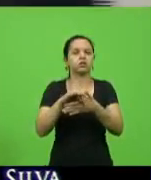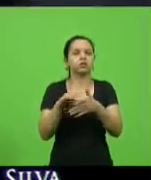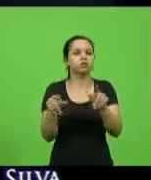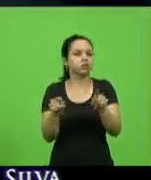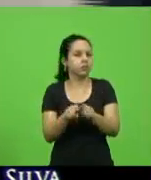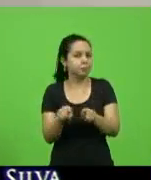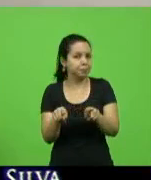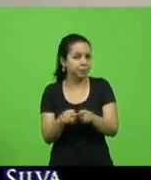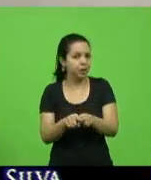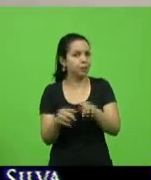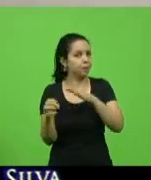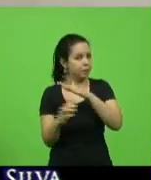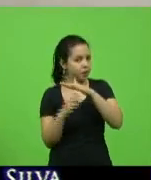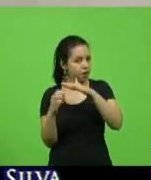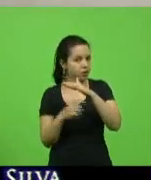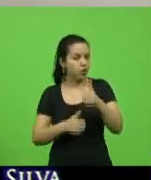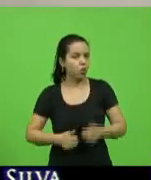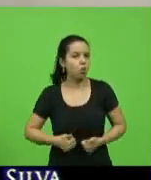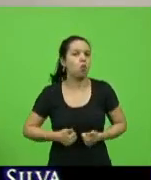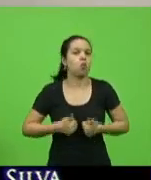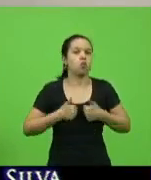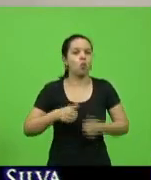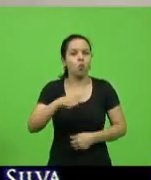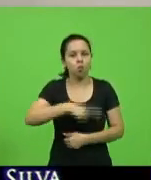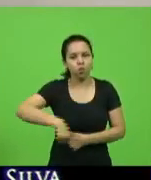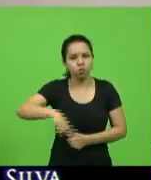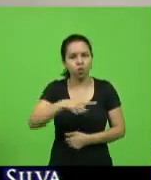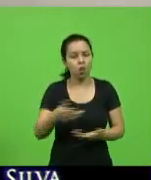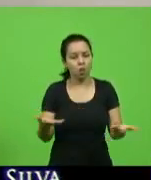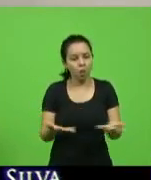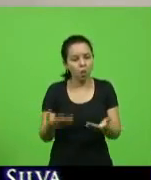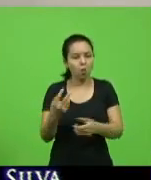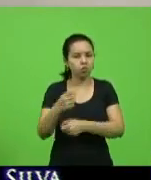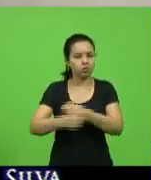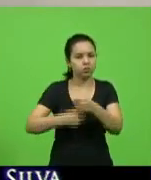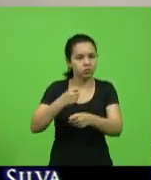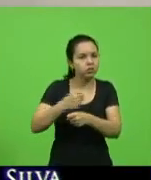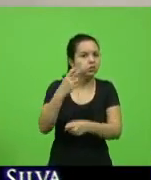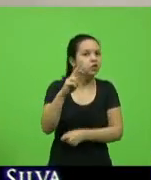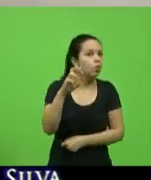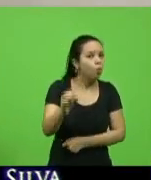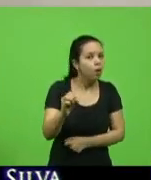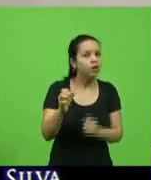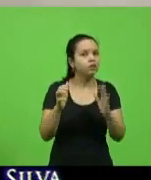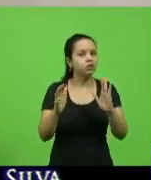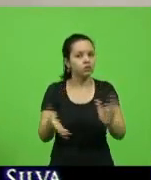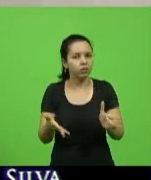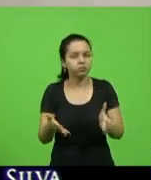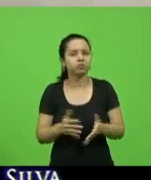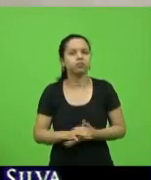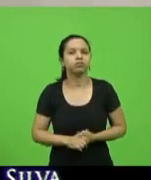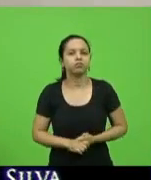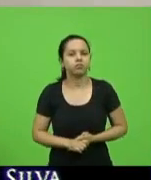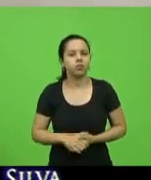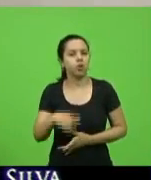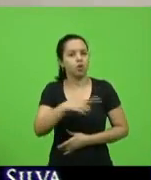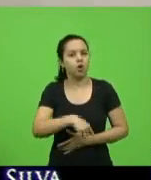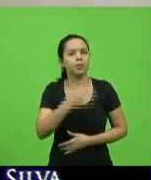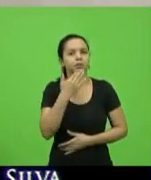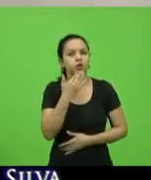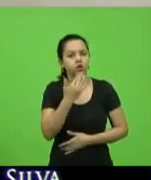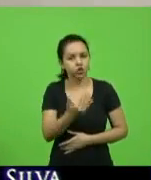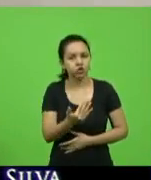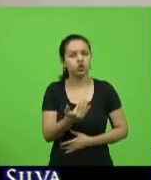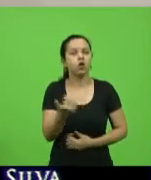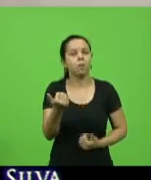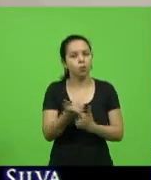orgulha todos nós, que hoje está completando 50 anos, e nós pediríamos, sem dúvida, o apoio aqui do Parlamento